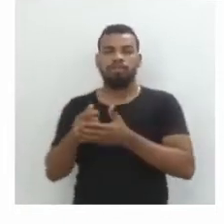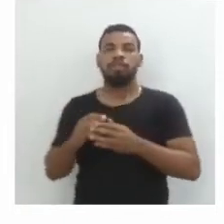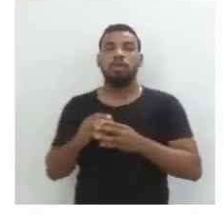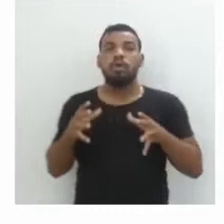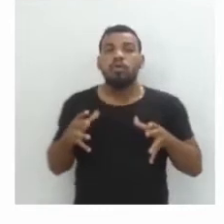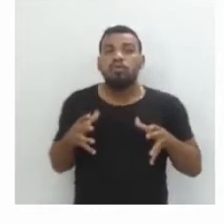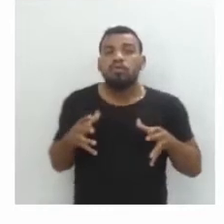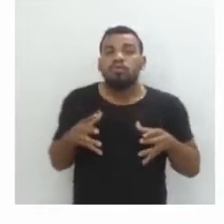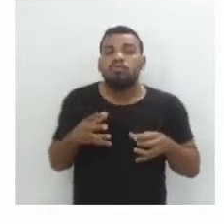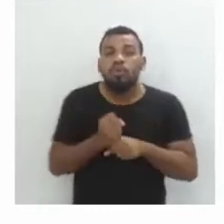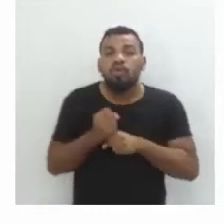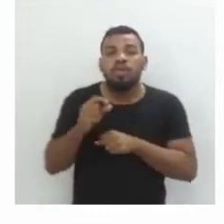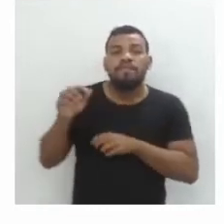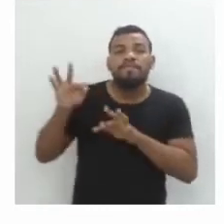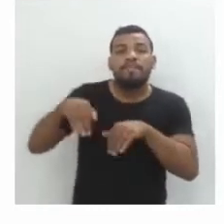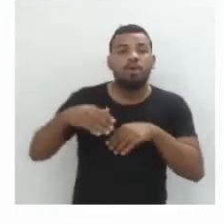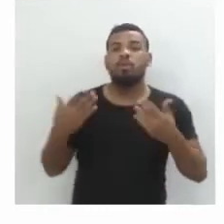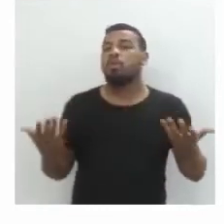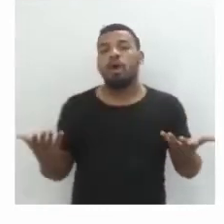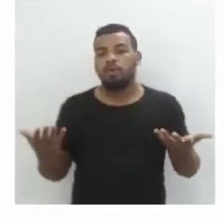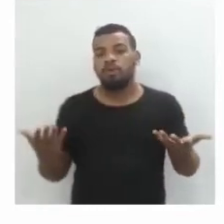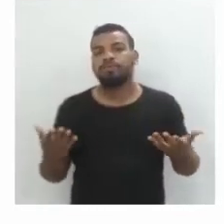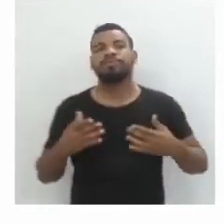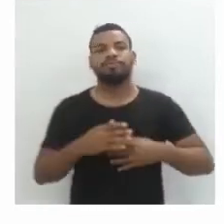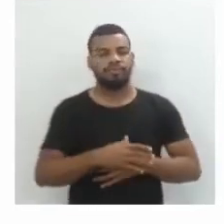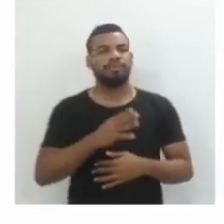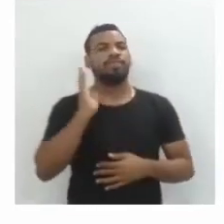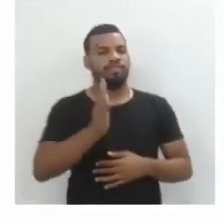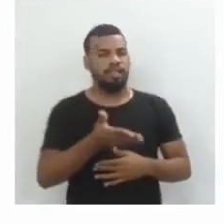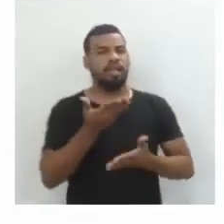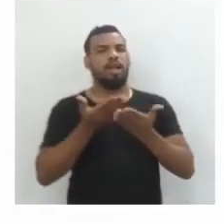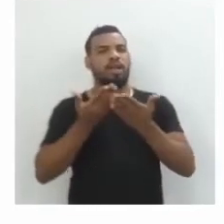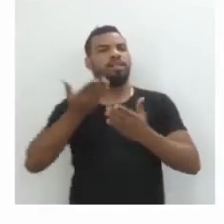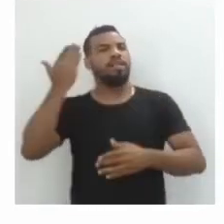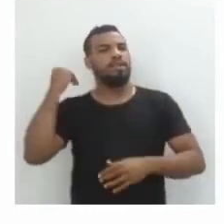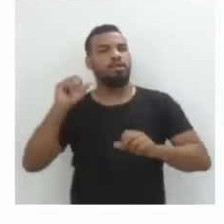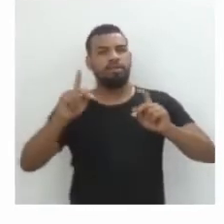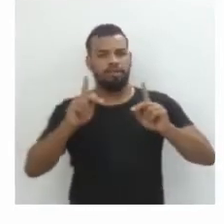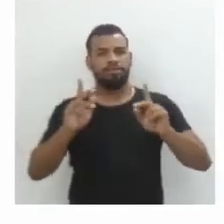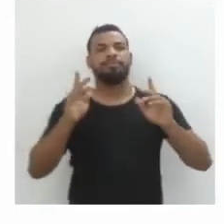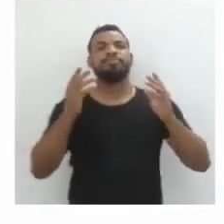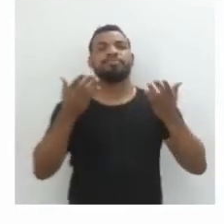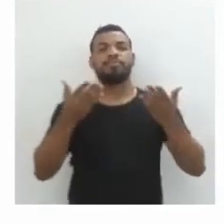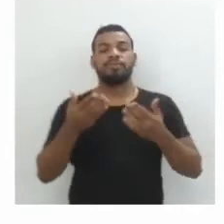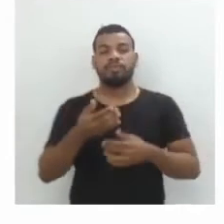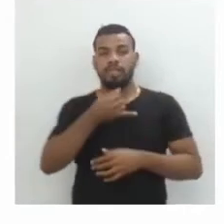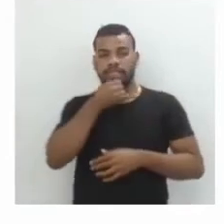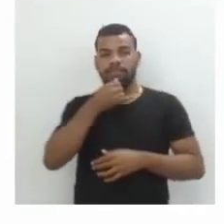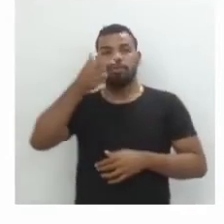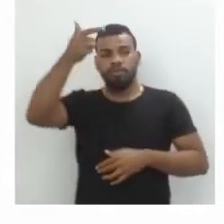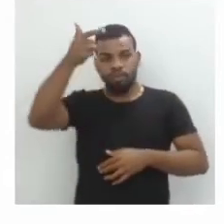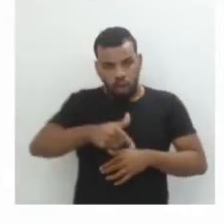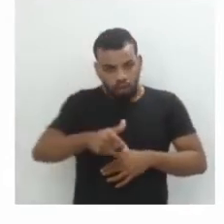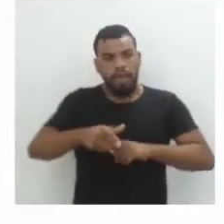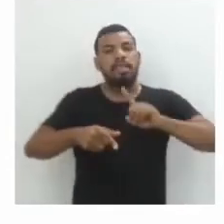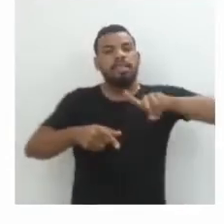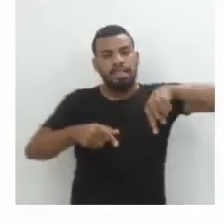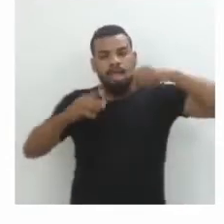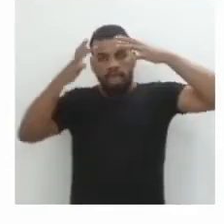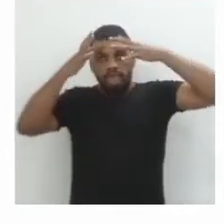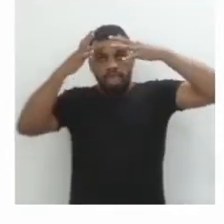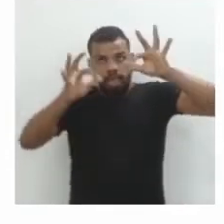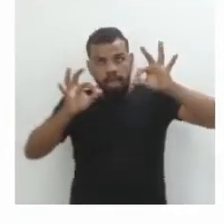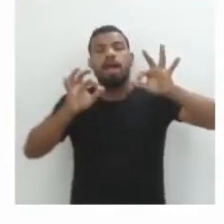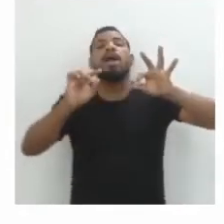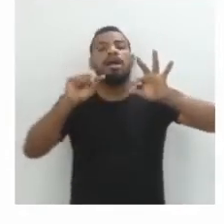período? A gente viu um exemplo semelhante na aula anterior e agora a gente vai voltar com um exemplo de juros simples para depois introduzir o juros